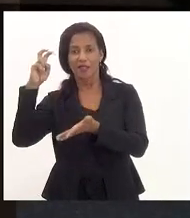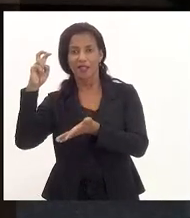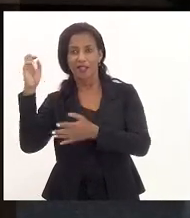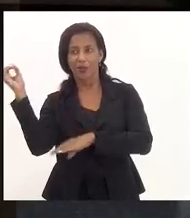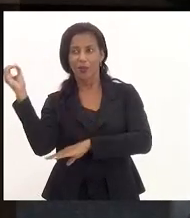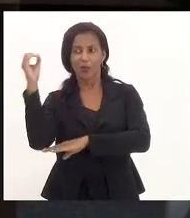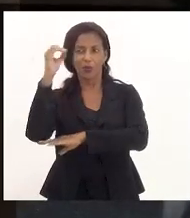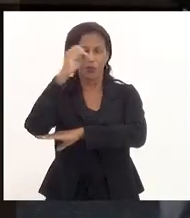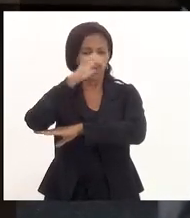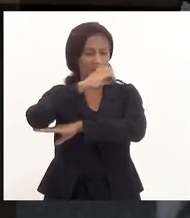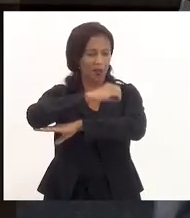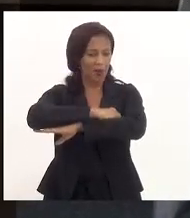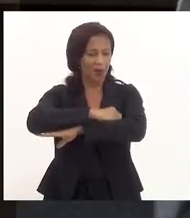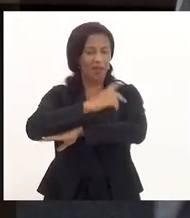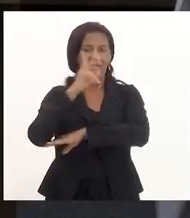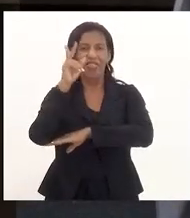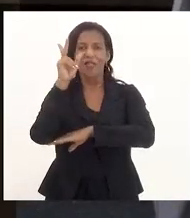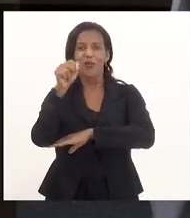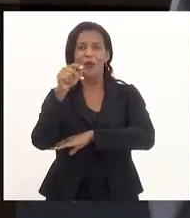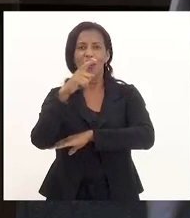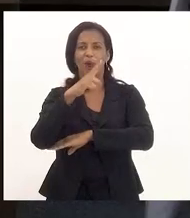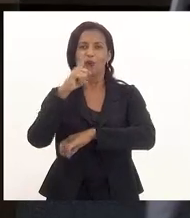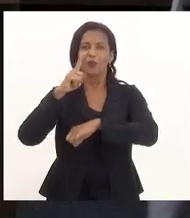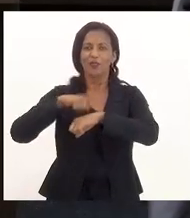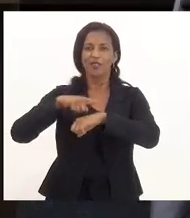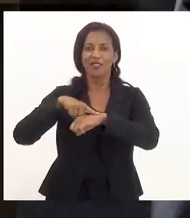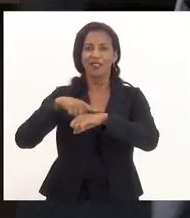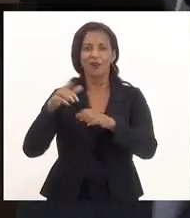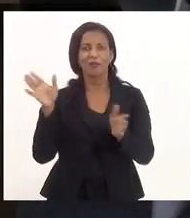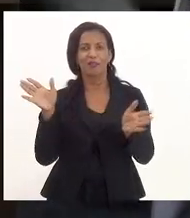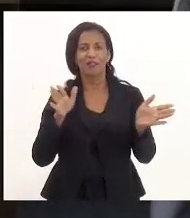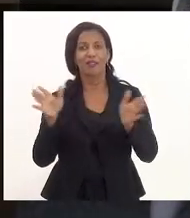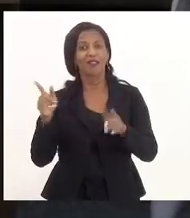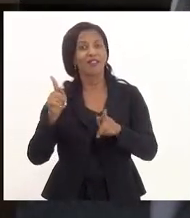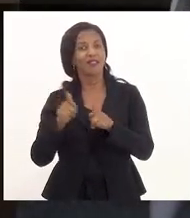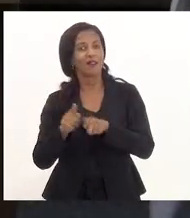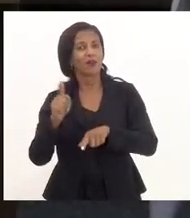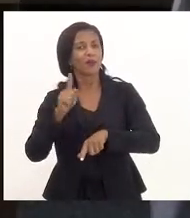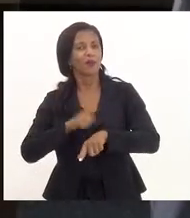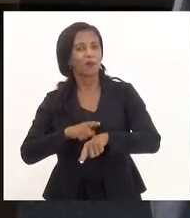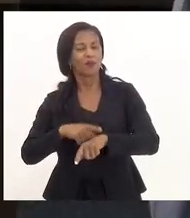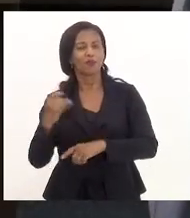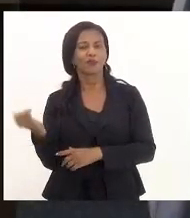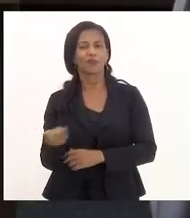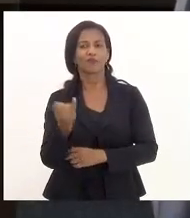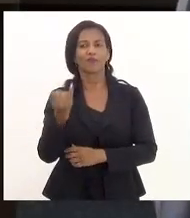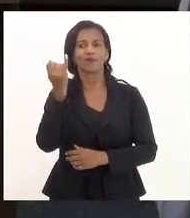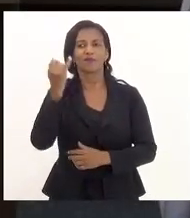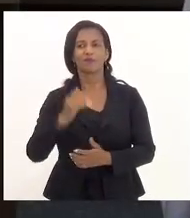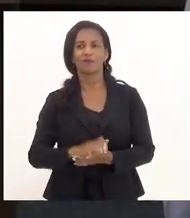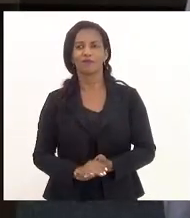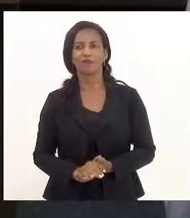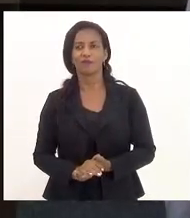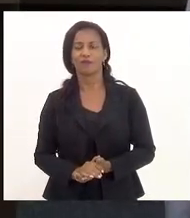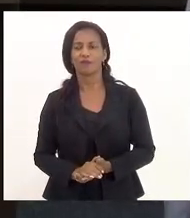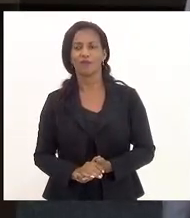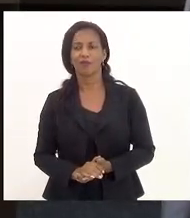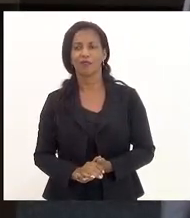iguais de tempo. E também é um momento importante para a